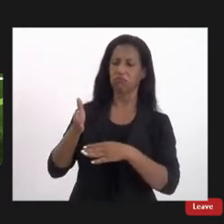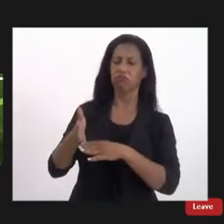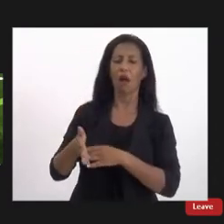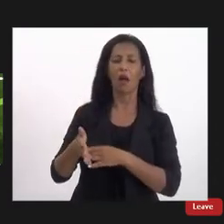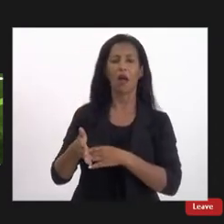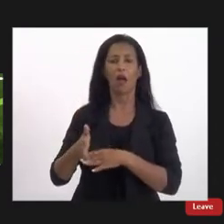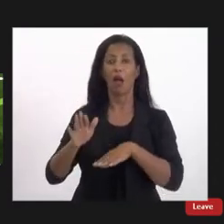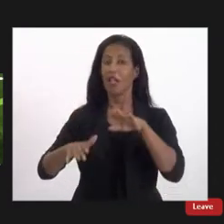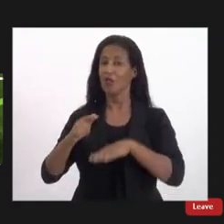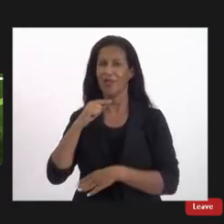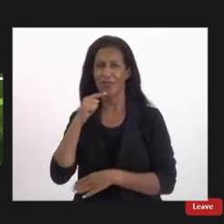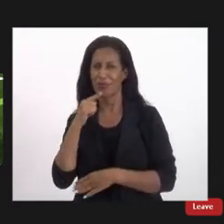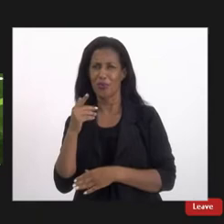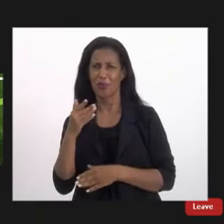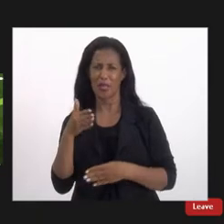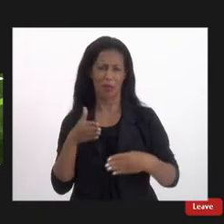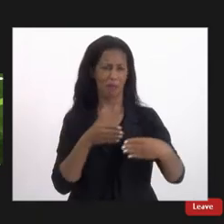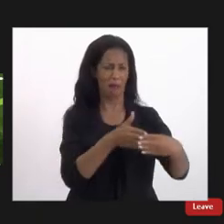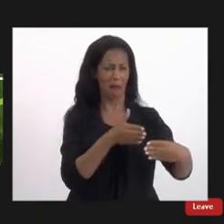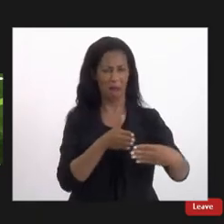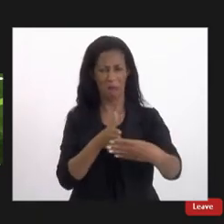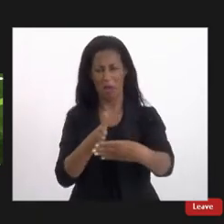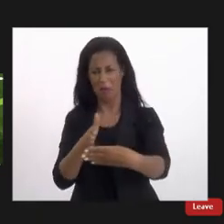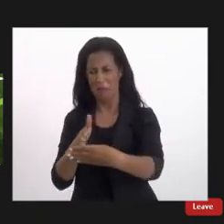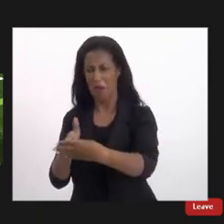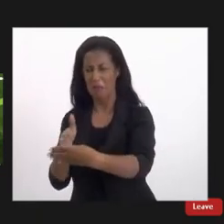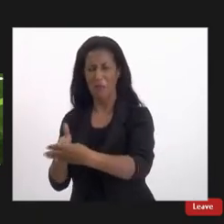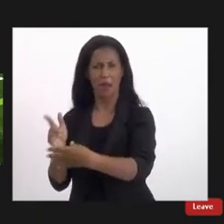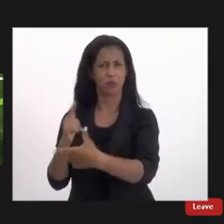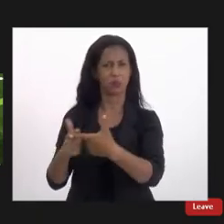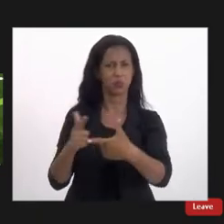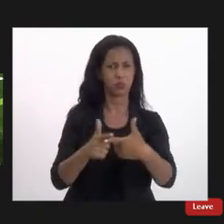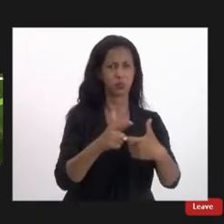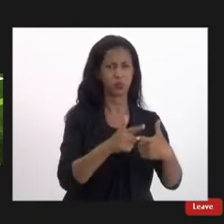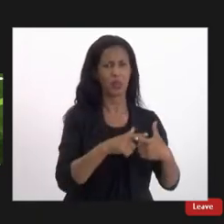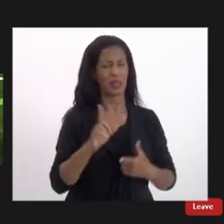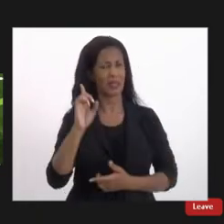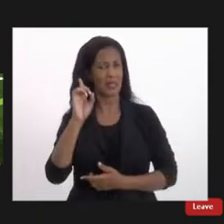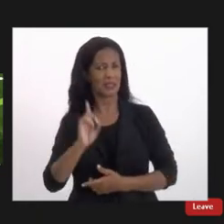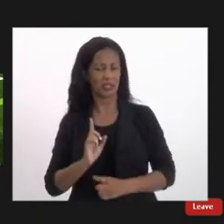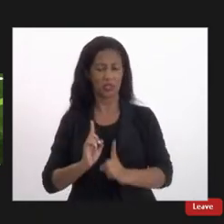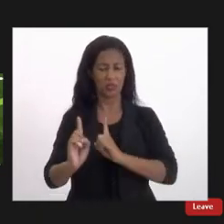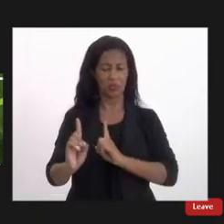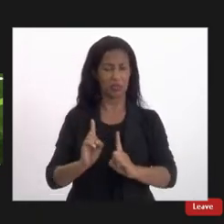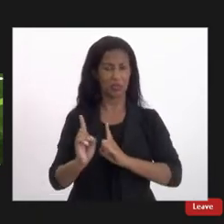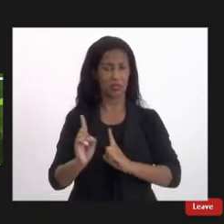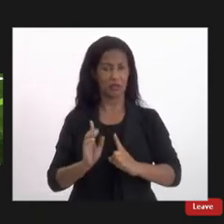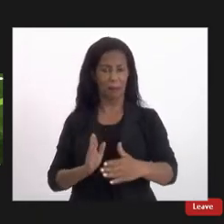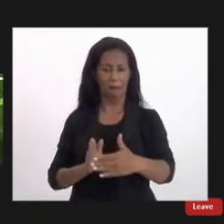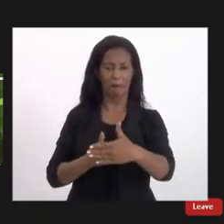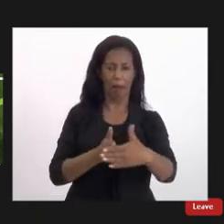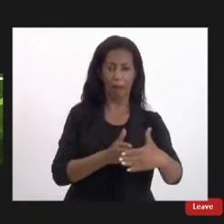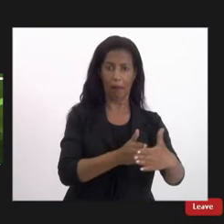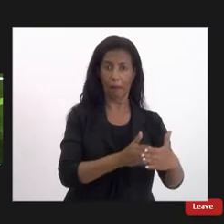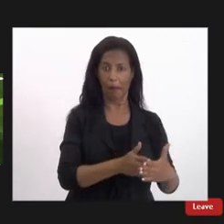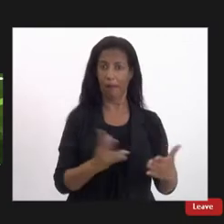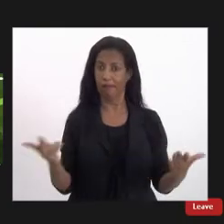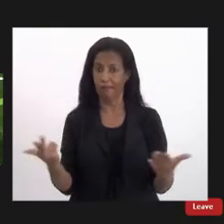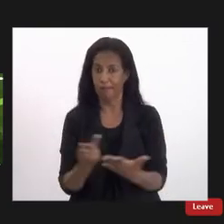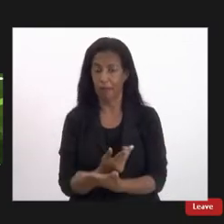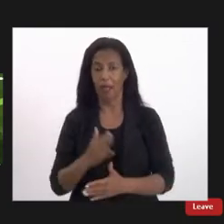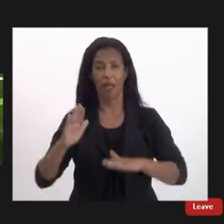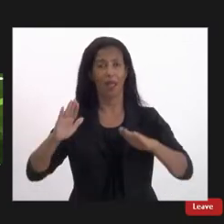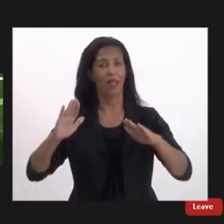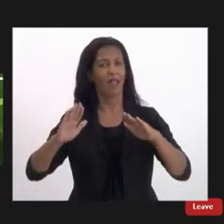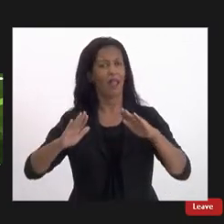chegar as barreiras desse direito de ir e vir são muito grandes eu acho que a gente